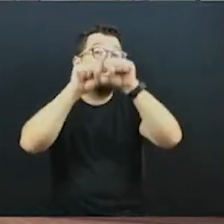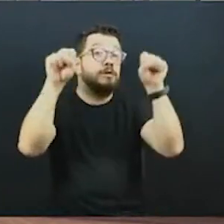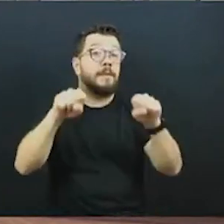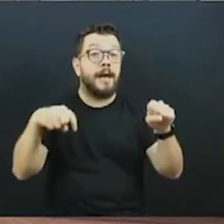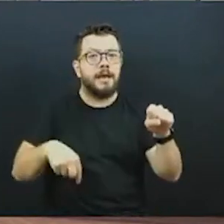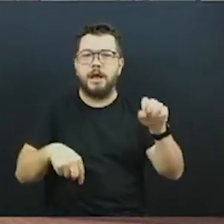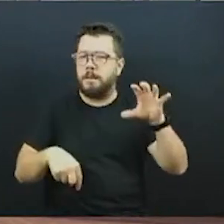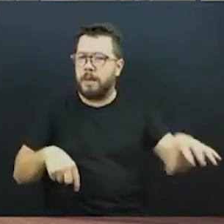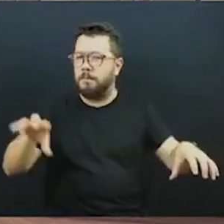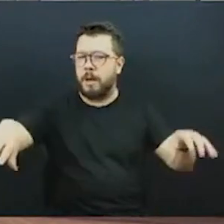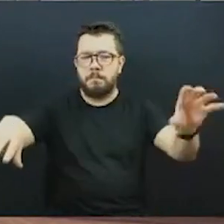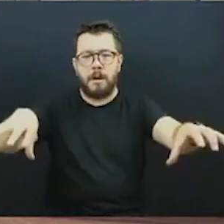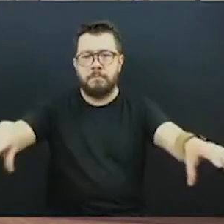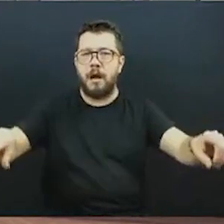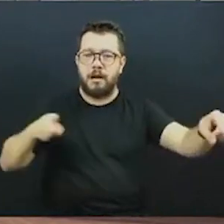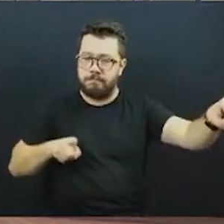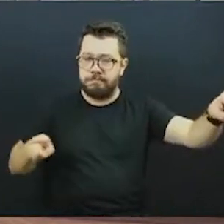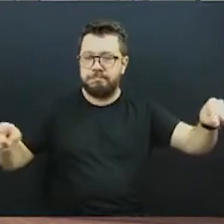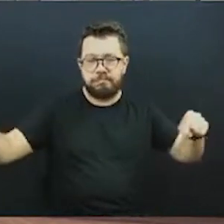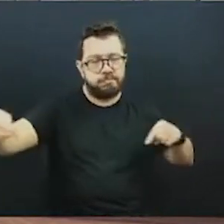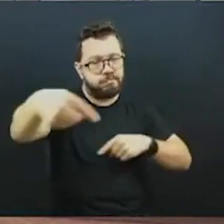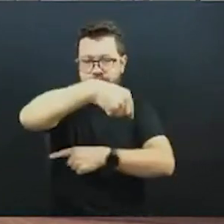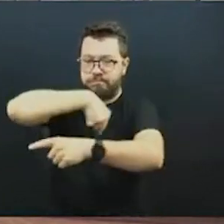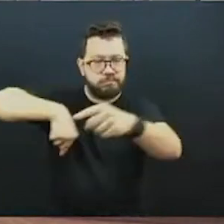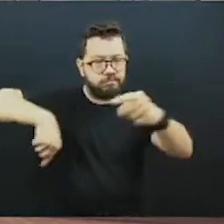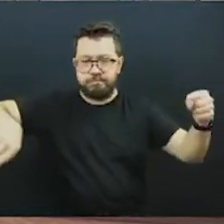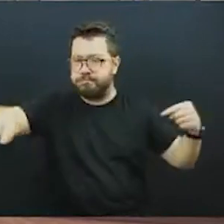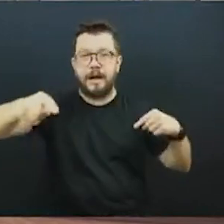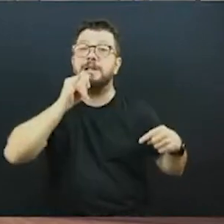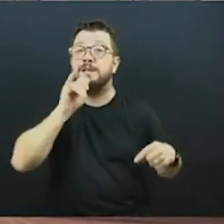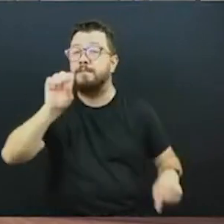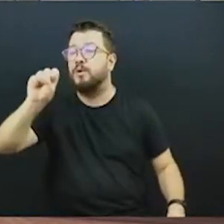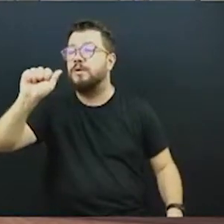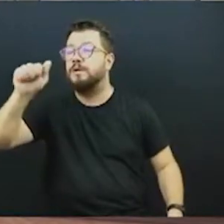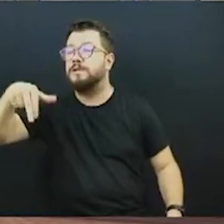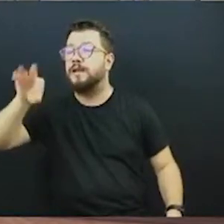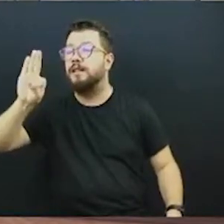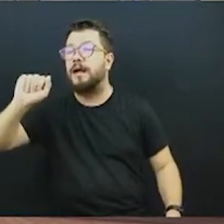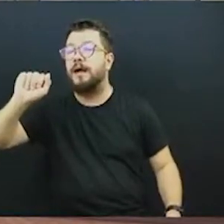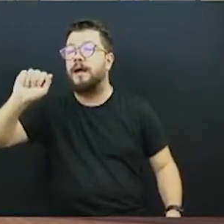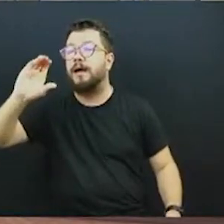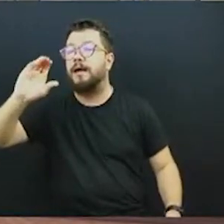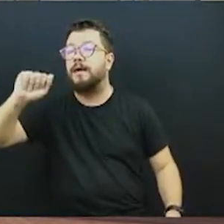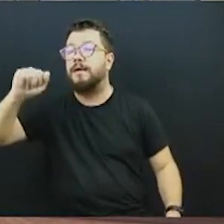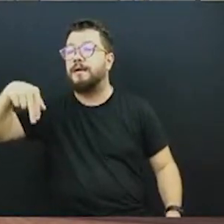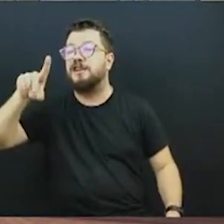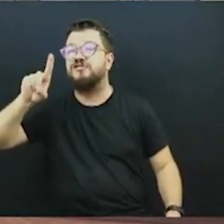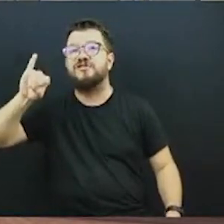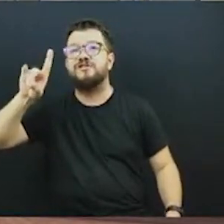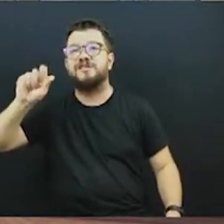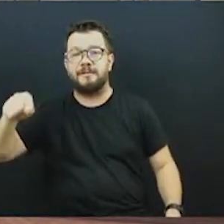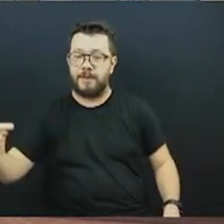Quando você sai da região norte de Curitiba, do Santa Cândida e vai até o Tatuquara, você consegue fazer esse trecho com uma